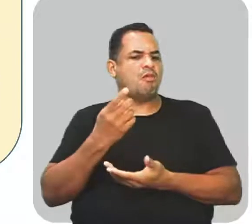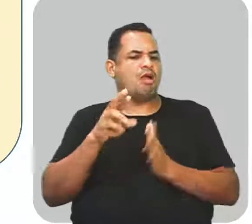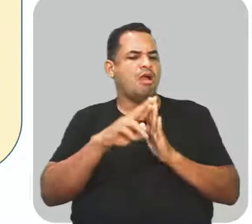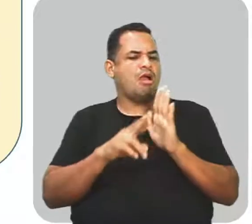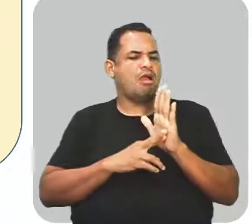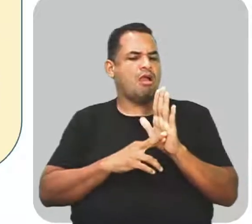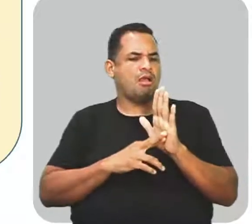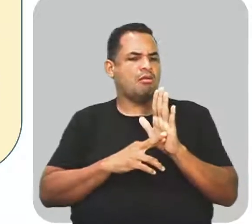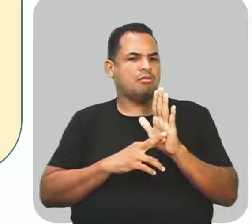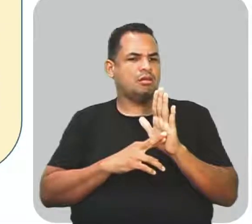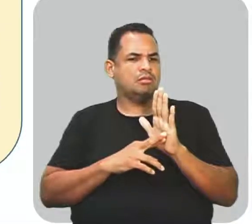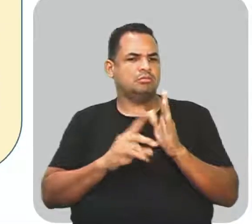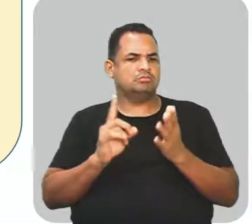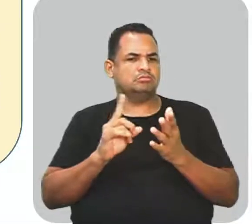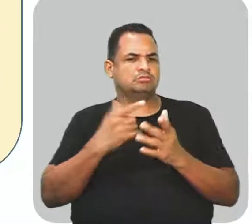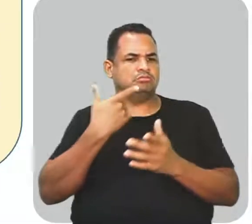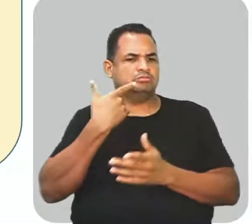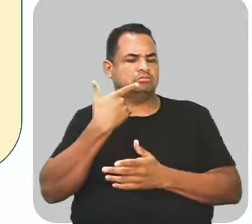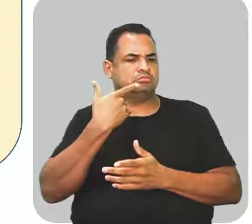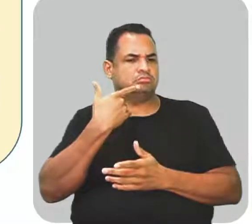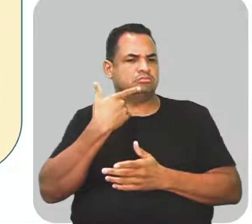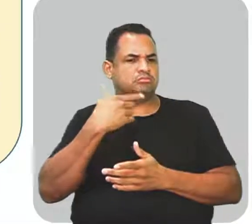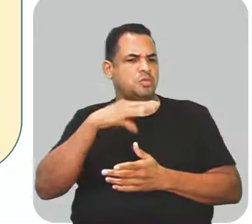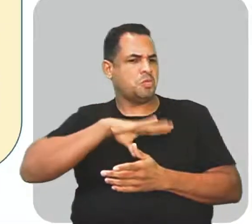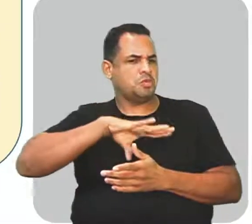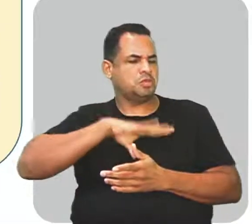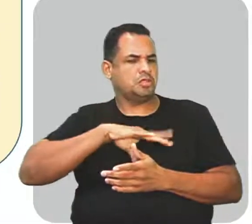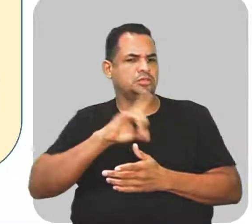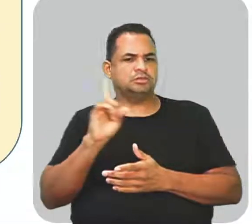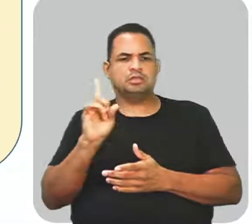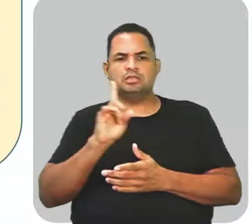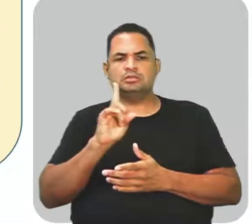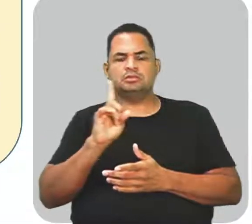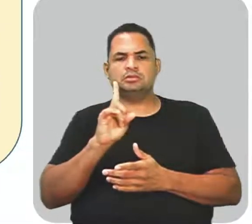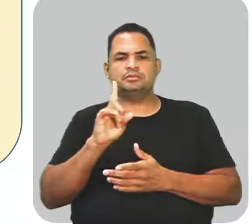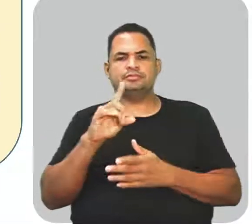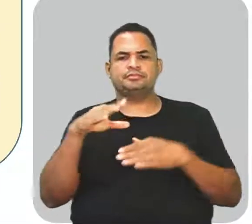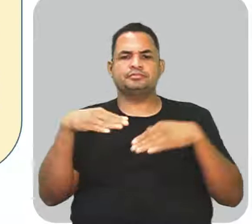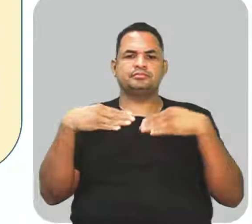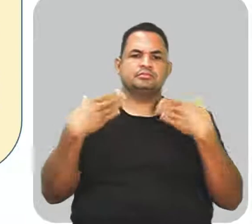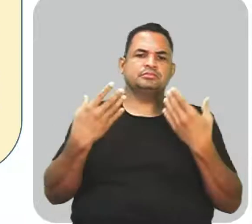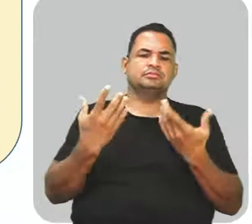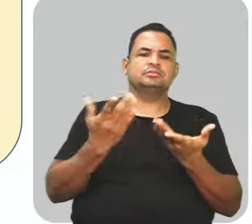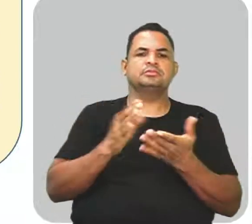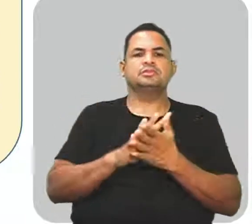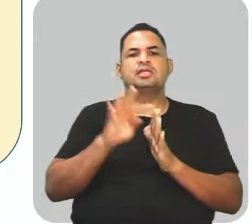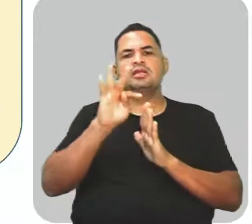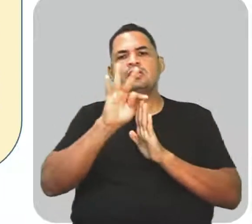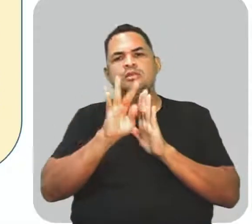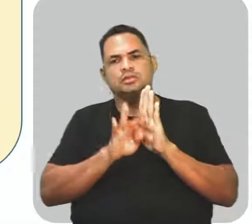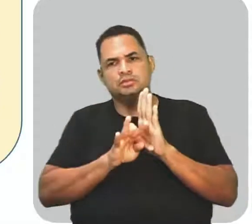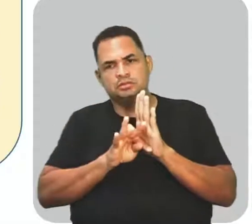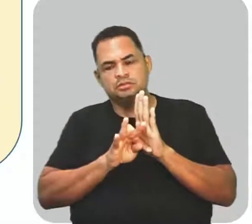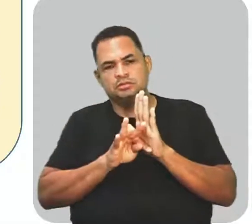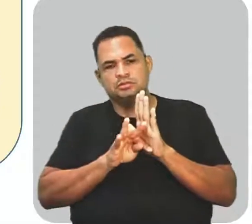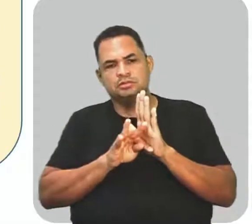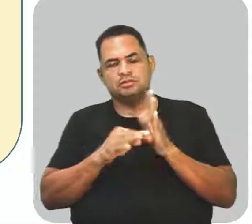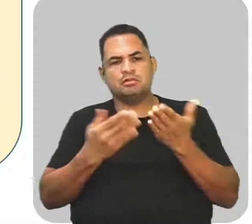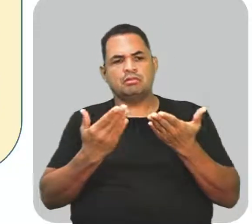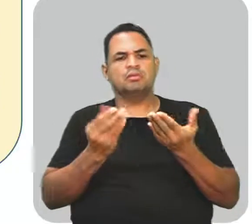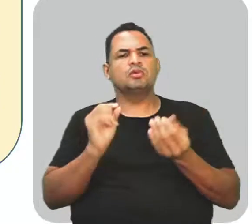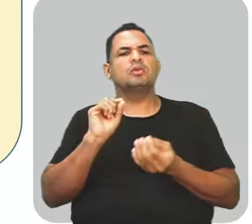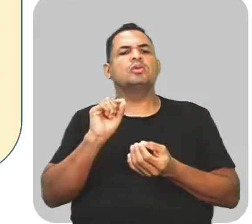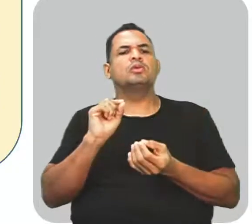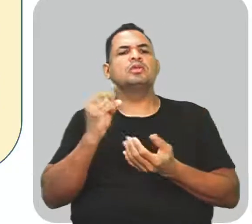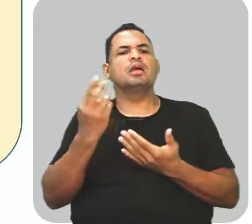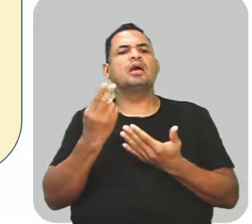culta. Vamos entender isso, né? Quando você encontrar um texto em que você vai ver algo que vai se espantar, ah, isso